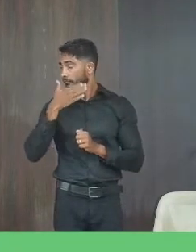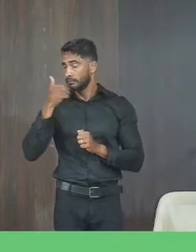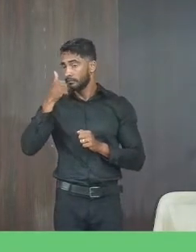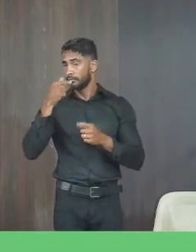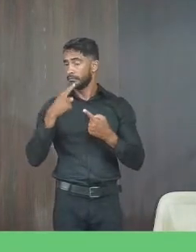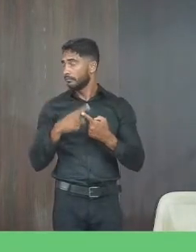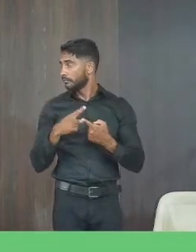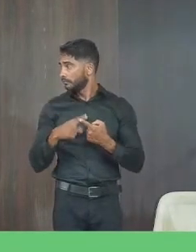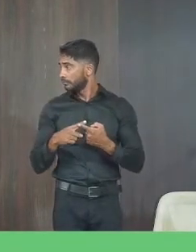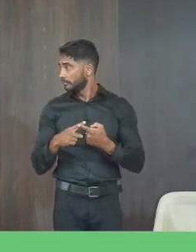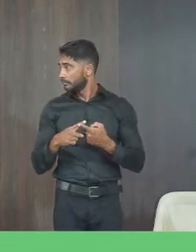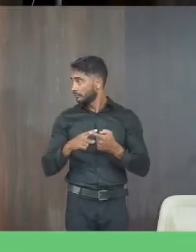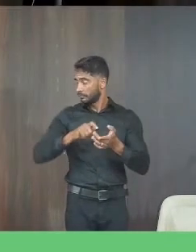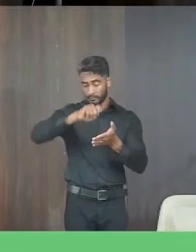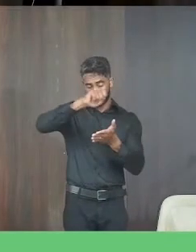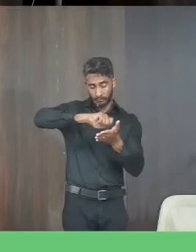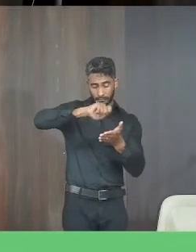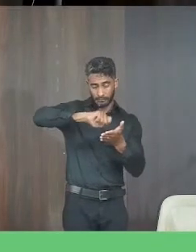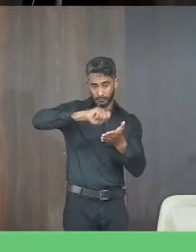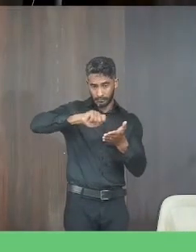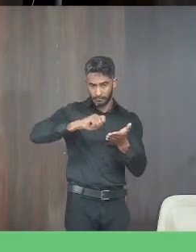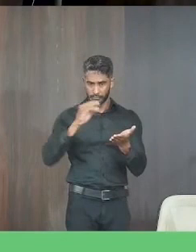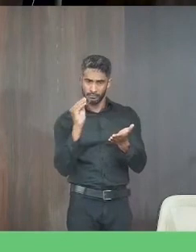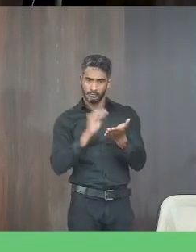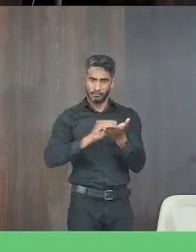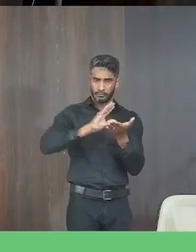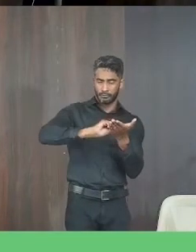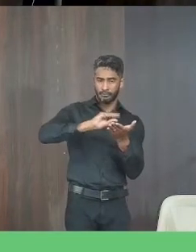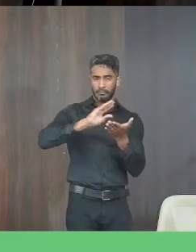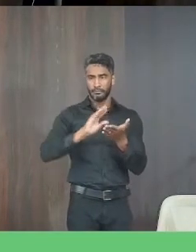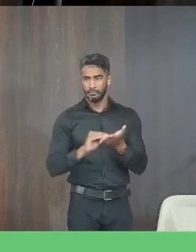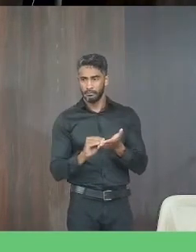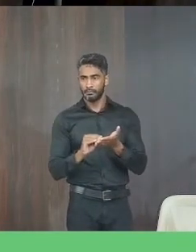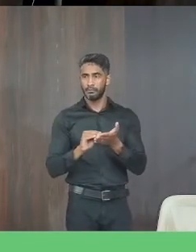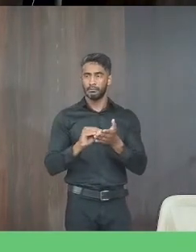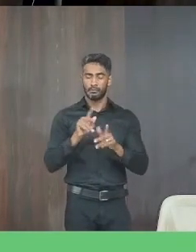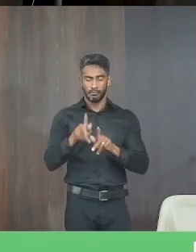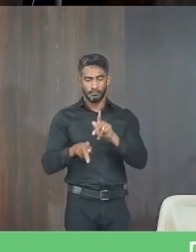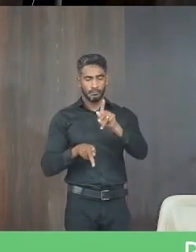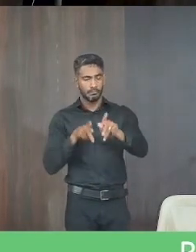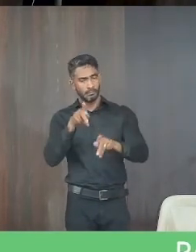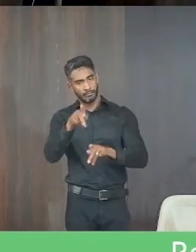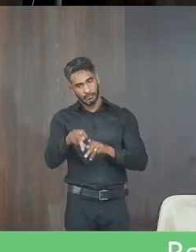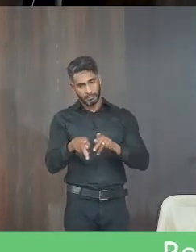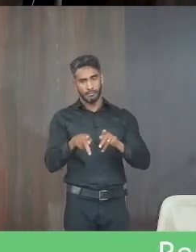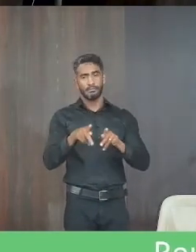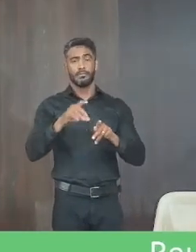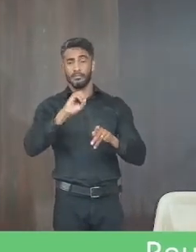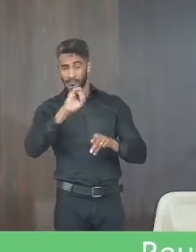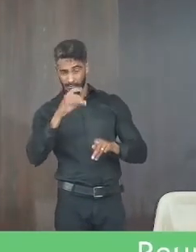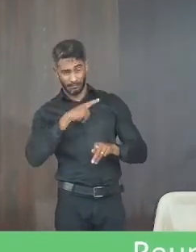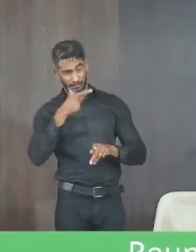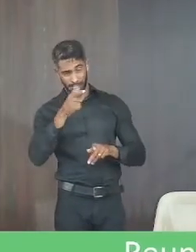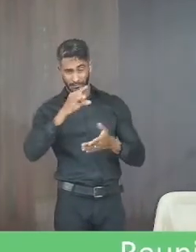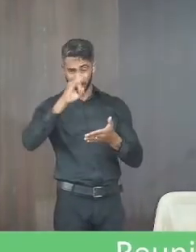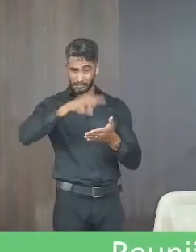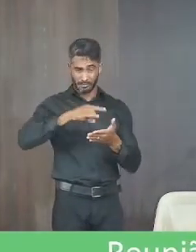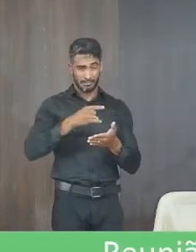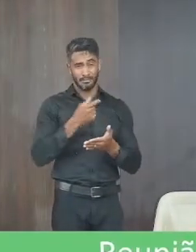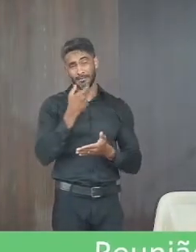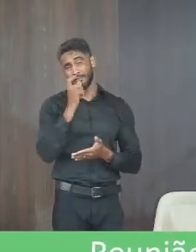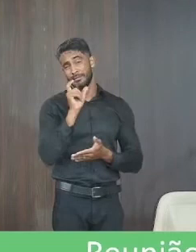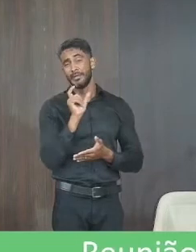sabe o porque elas fizeram por escrito elas vieram aqui elas registraram ata e poder público se não tiver documento verbal